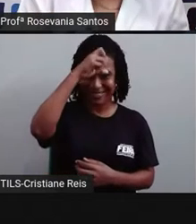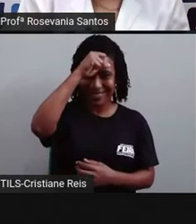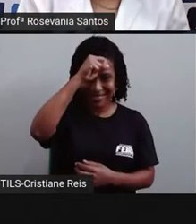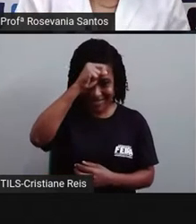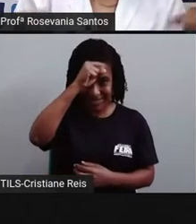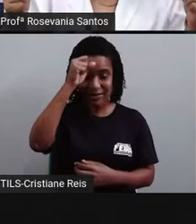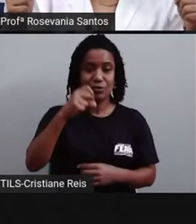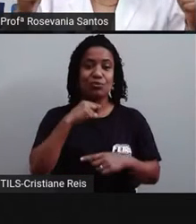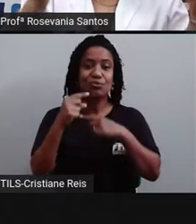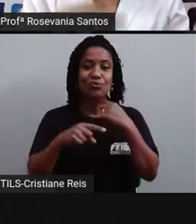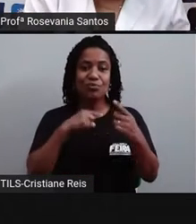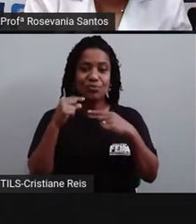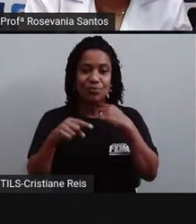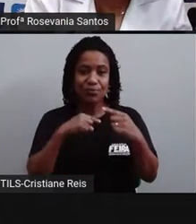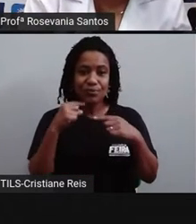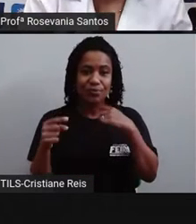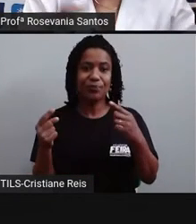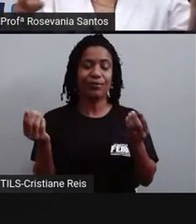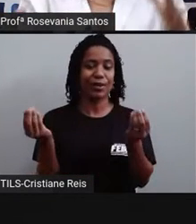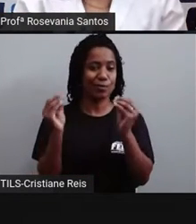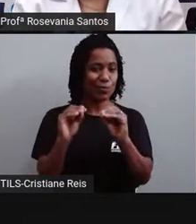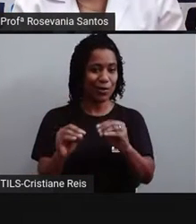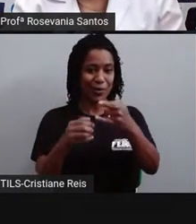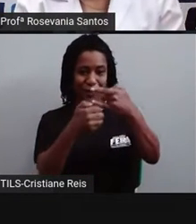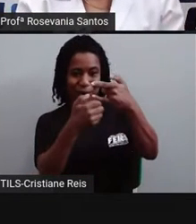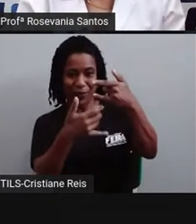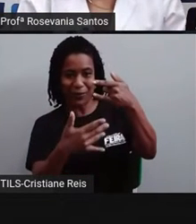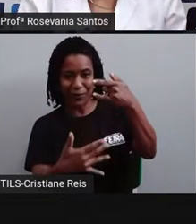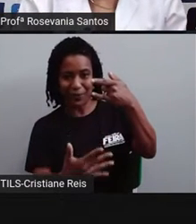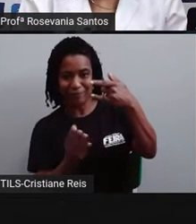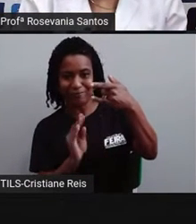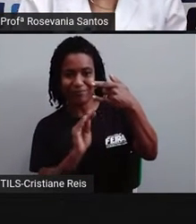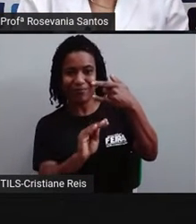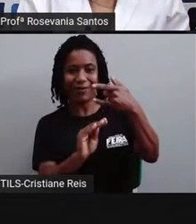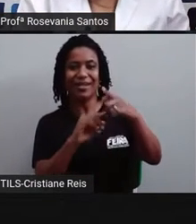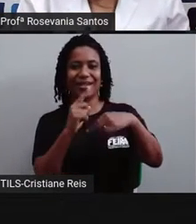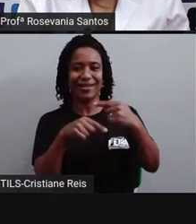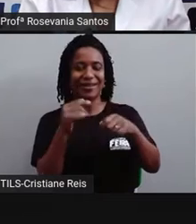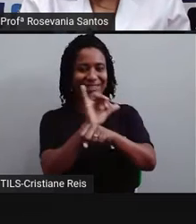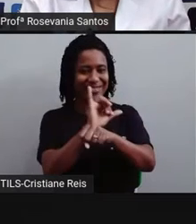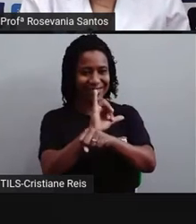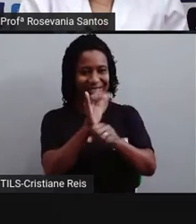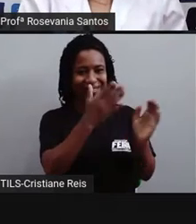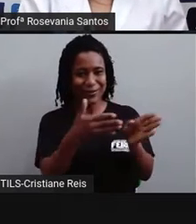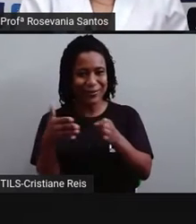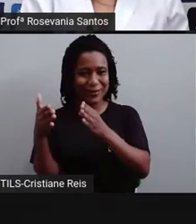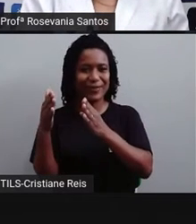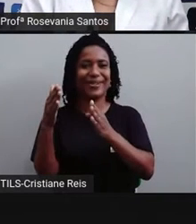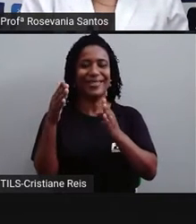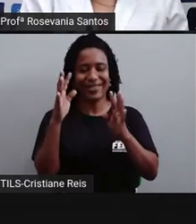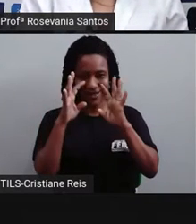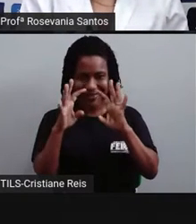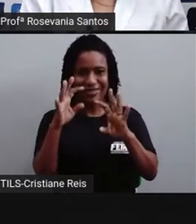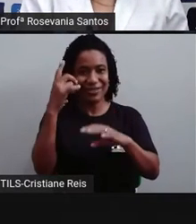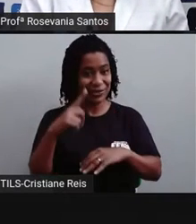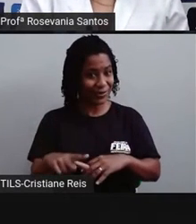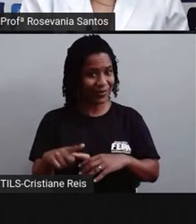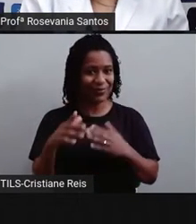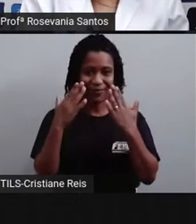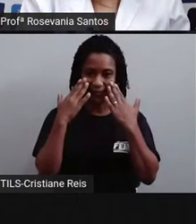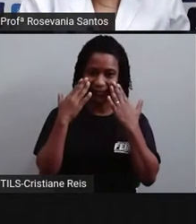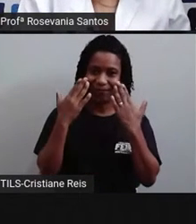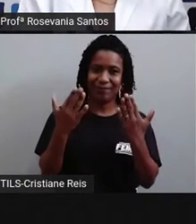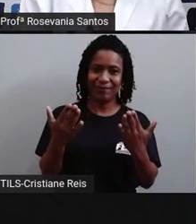qualquer dúvida, você já sabe, corre lá no canal, né? E assiste ela novamente. Então, vamos lá? Como vocês já estão vendo, né?